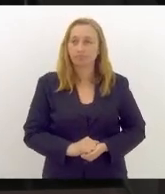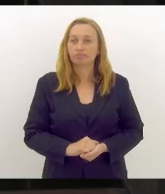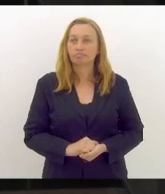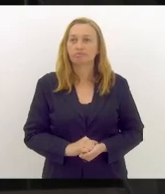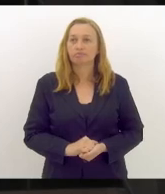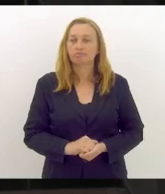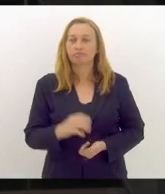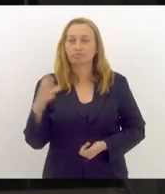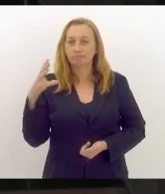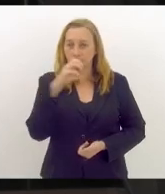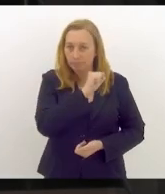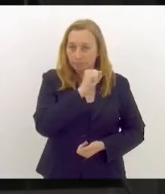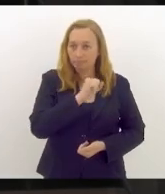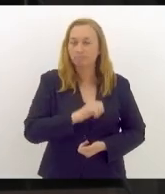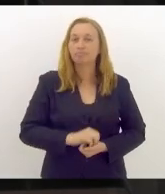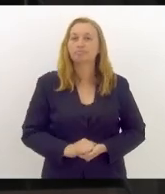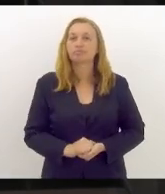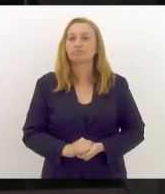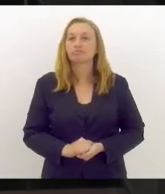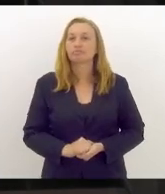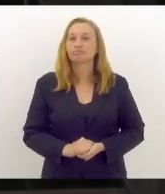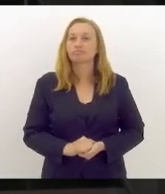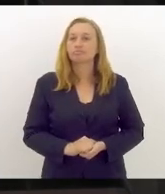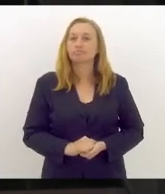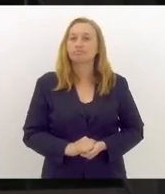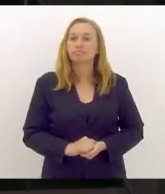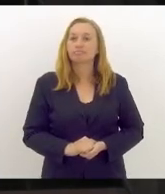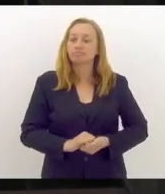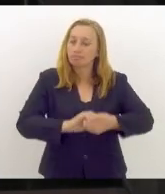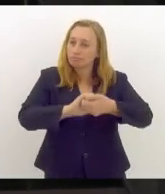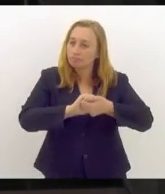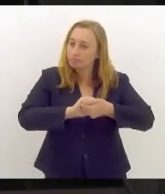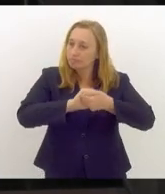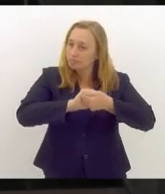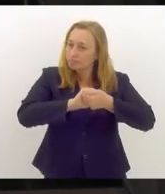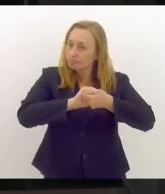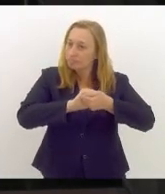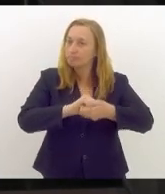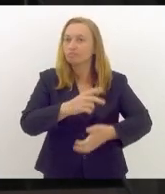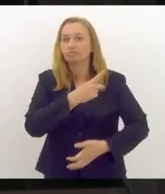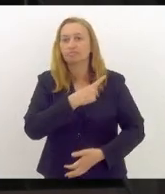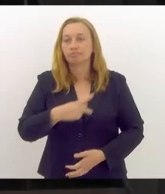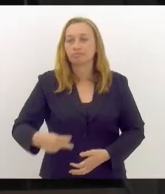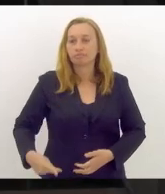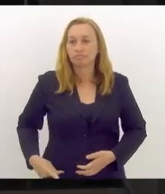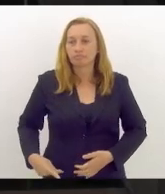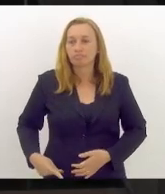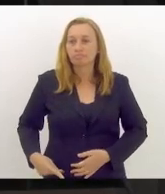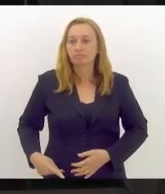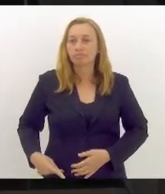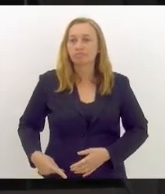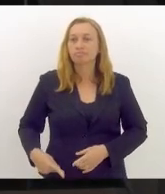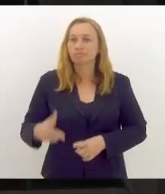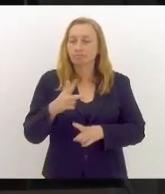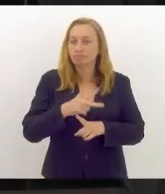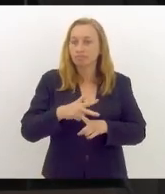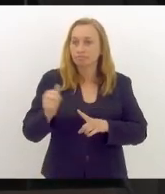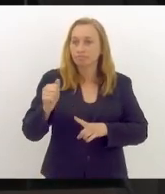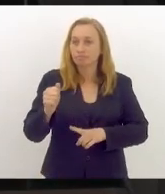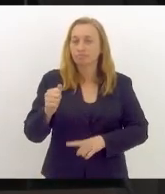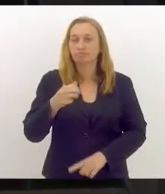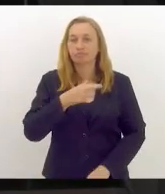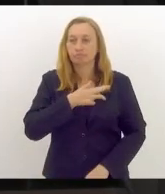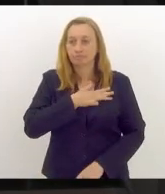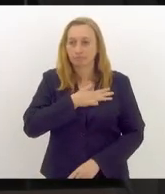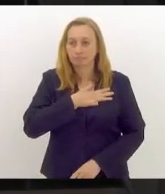de imediato cumprimentou o presidente candidato vitorioso, Luiz